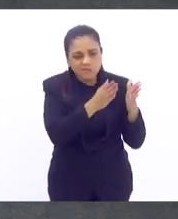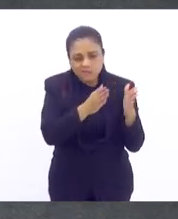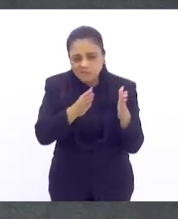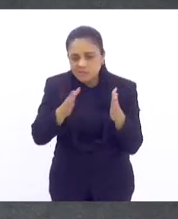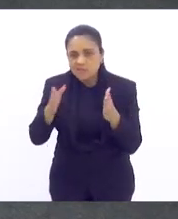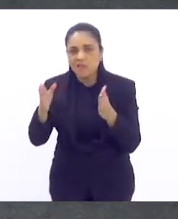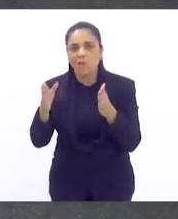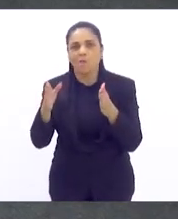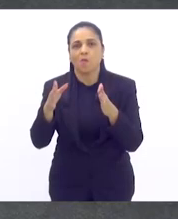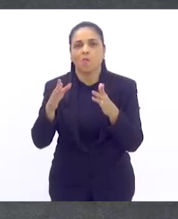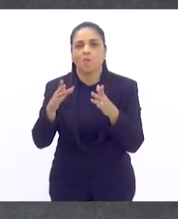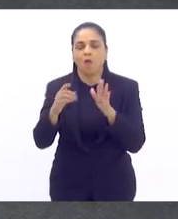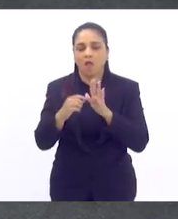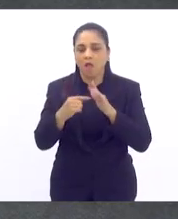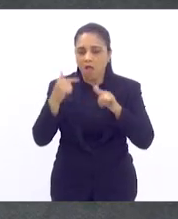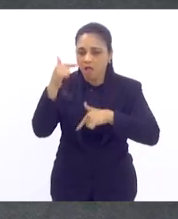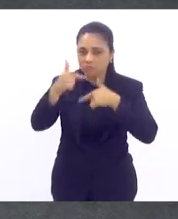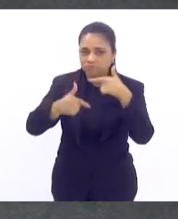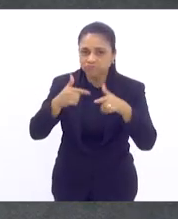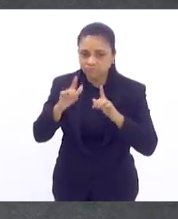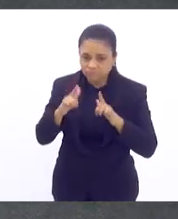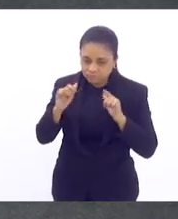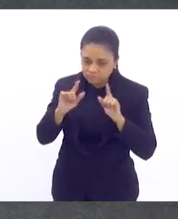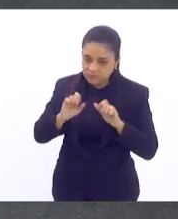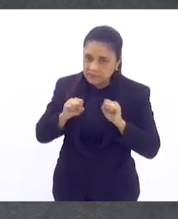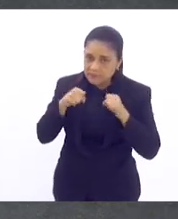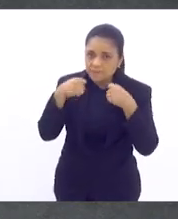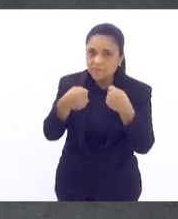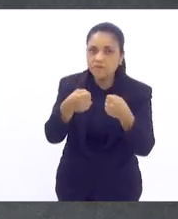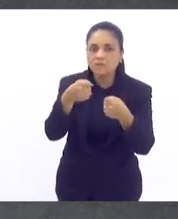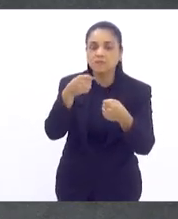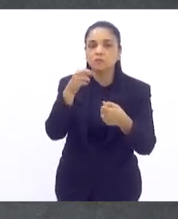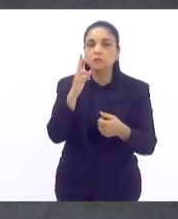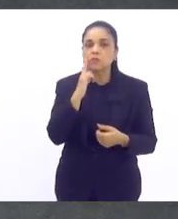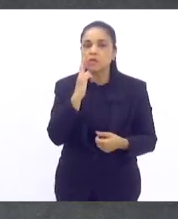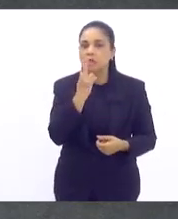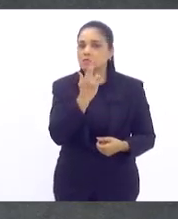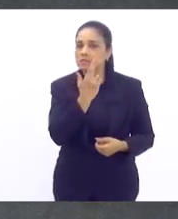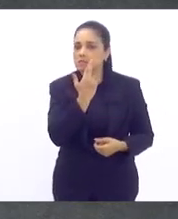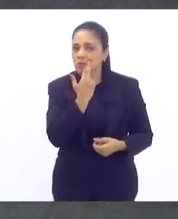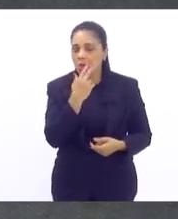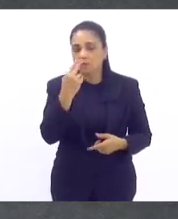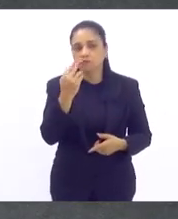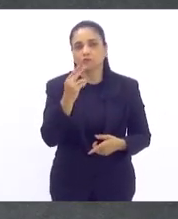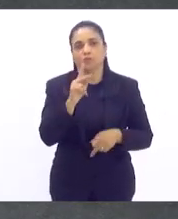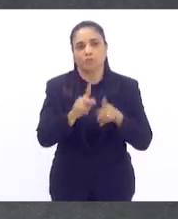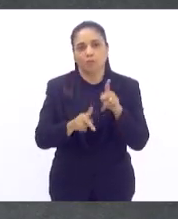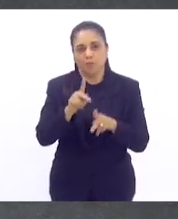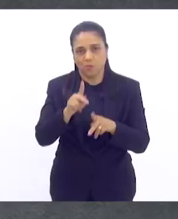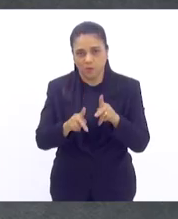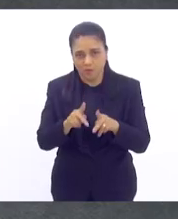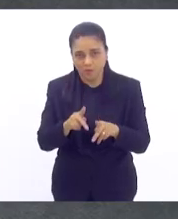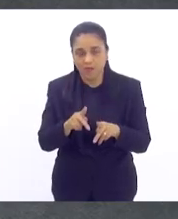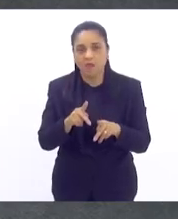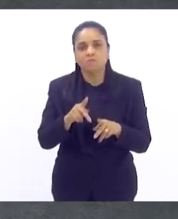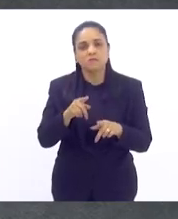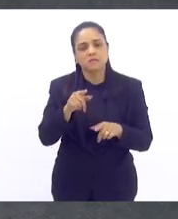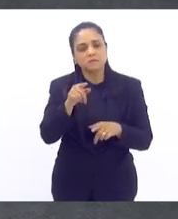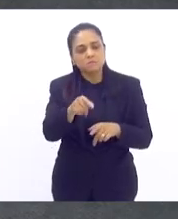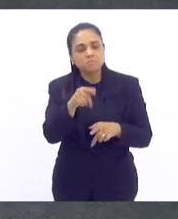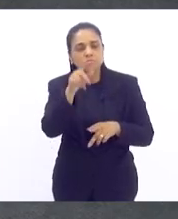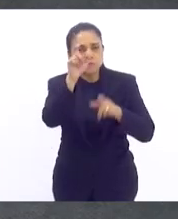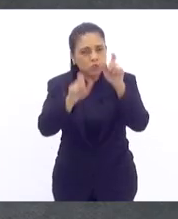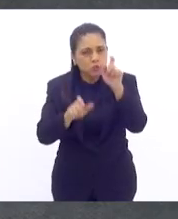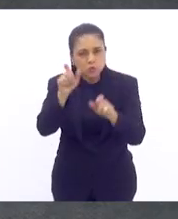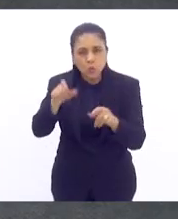a Frente Popular em defesa do restaurante, em defesa daqueles que mais estão sofrendo lá na ponta com